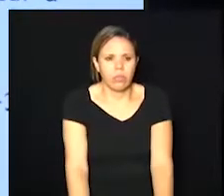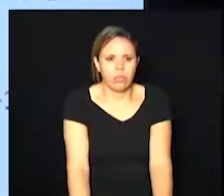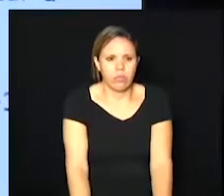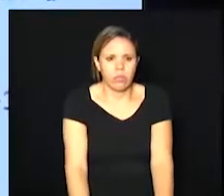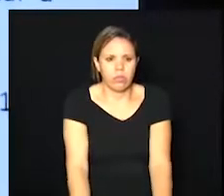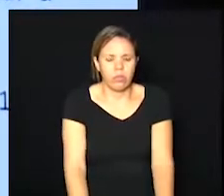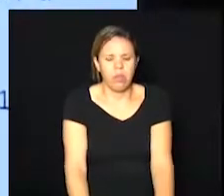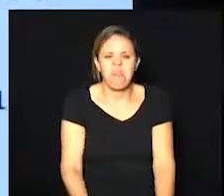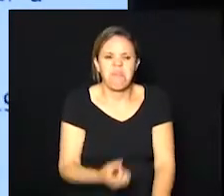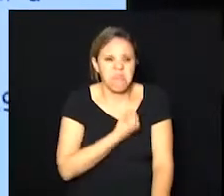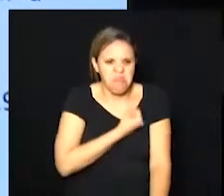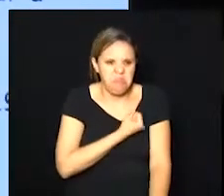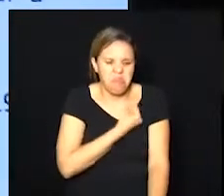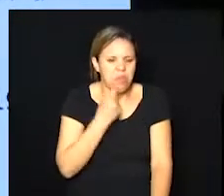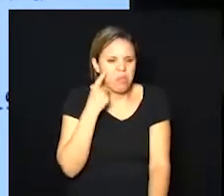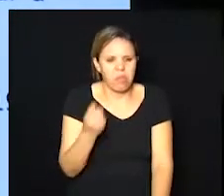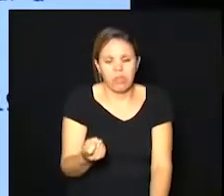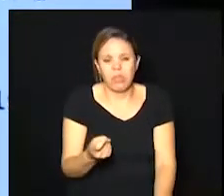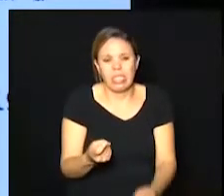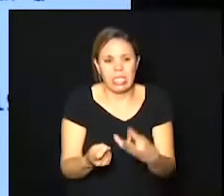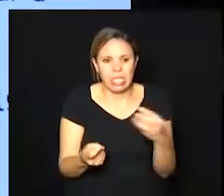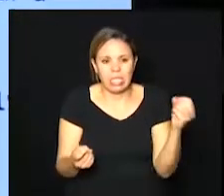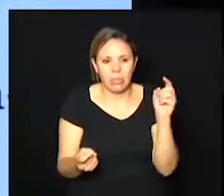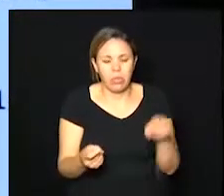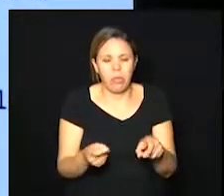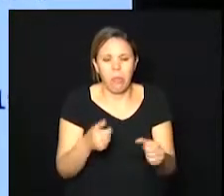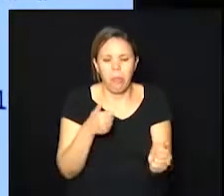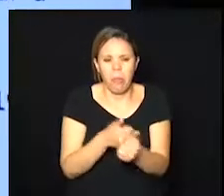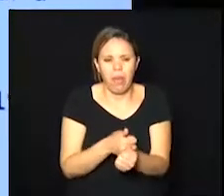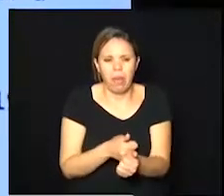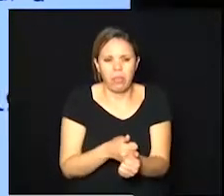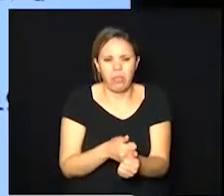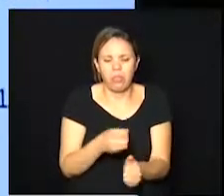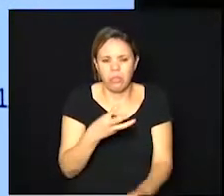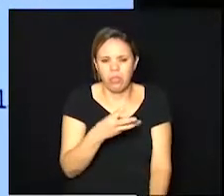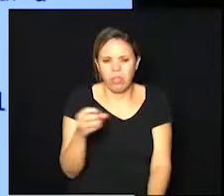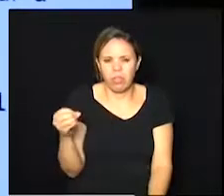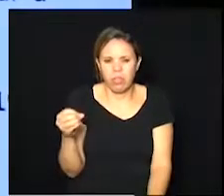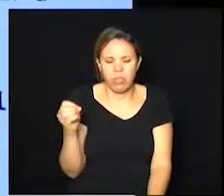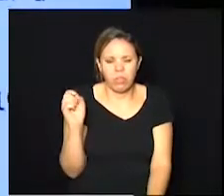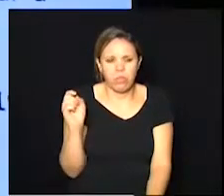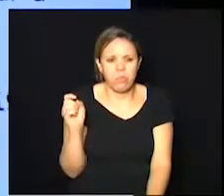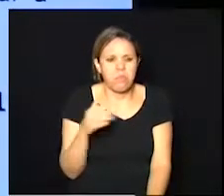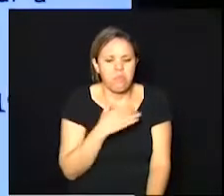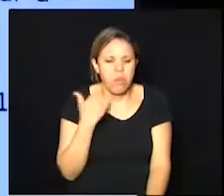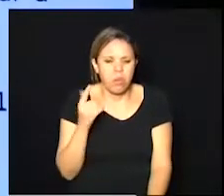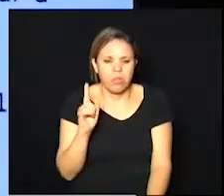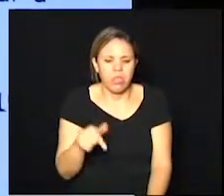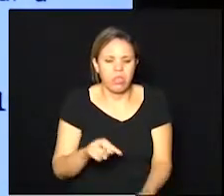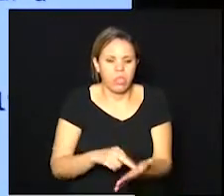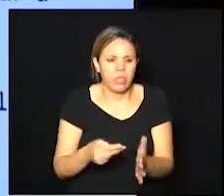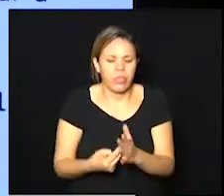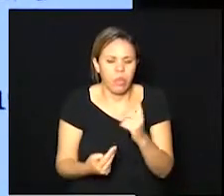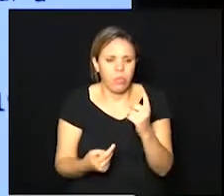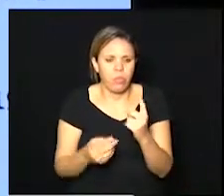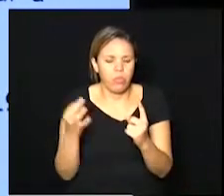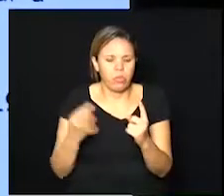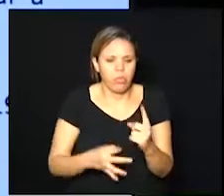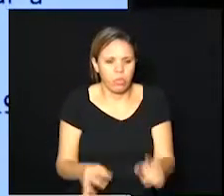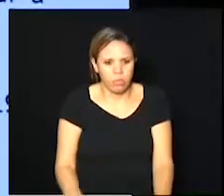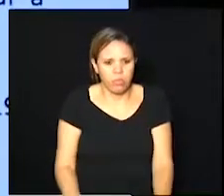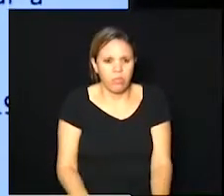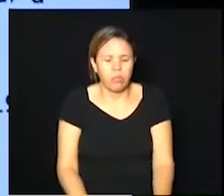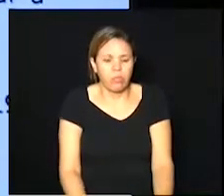são interessantes 30 mil pessoas nós temos perto de 300 mortos 1% que é o que a literatura